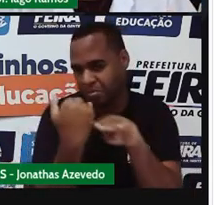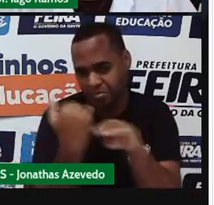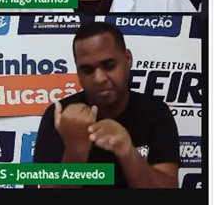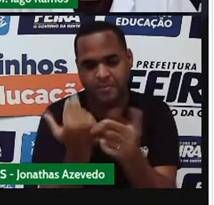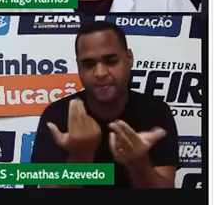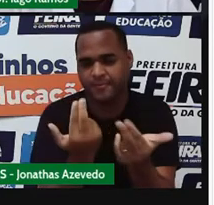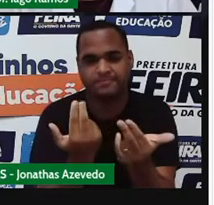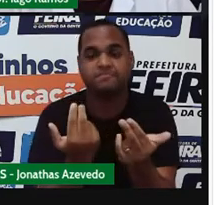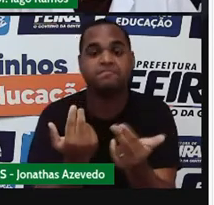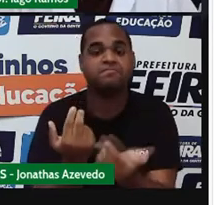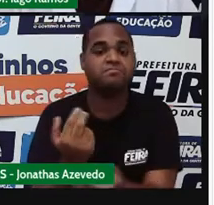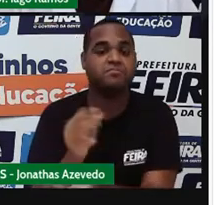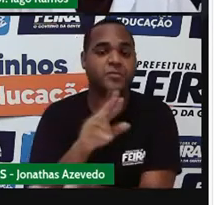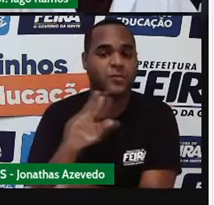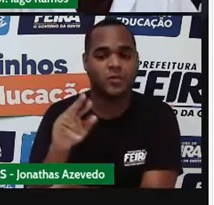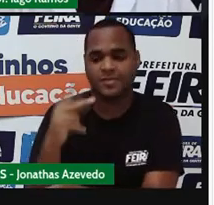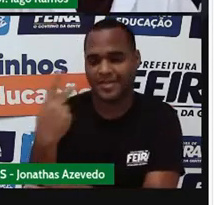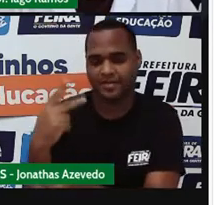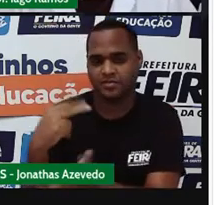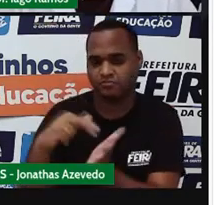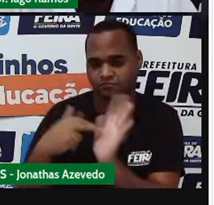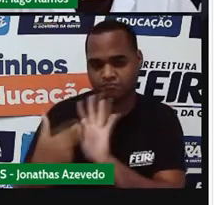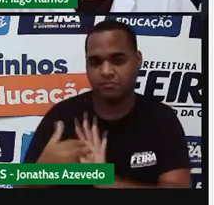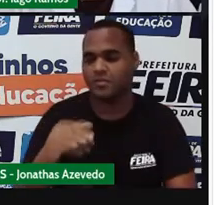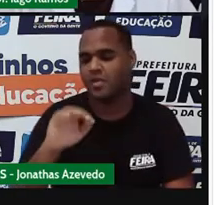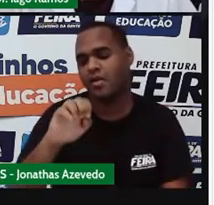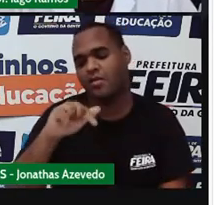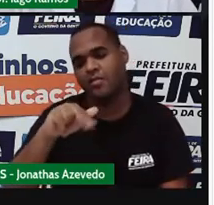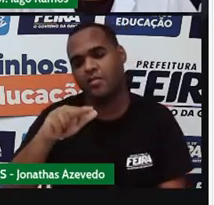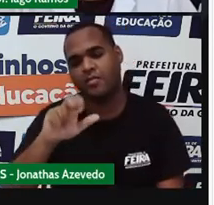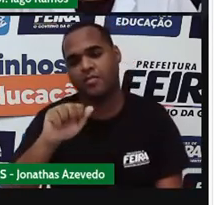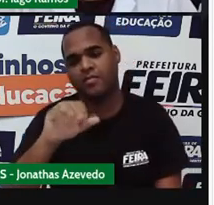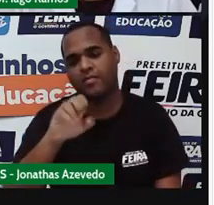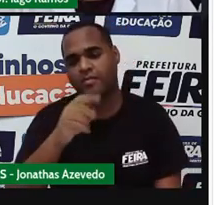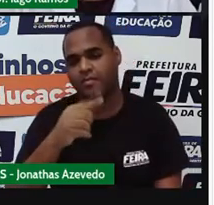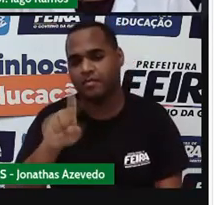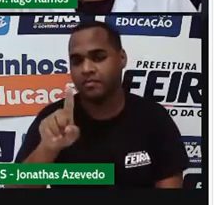era uma equação, a gente vê o símbolo do igual.